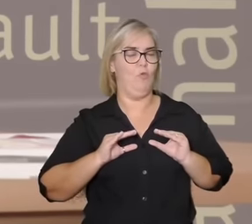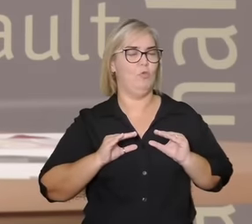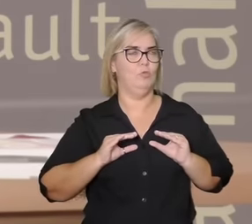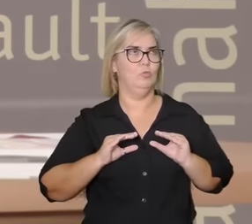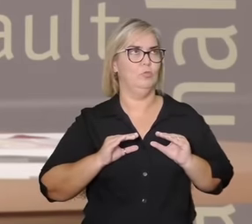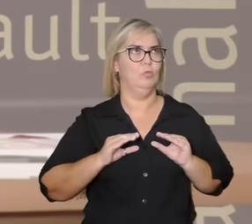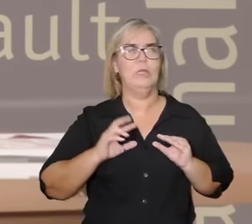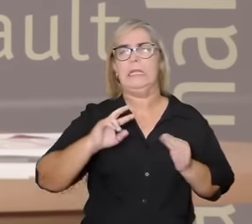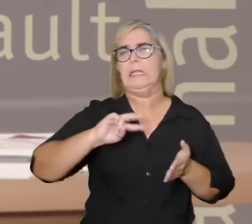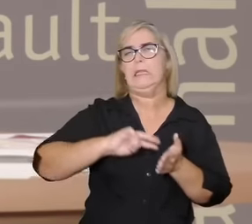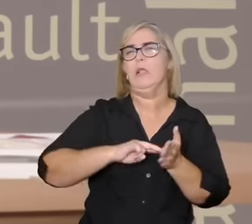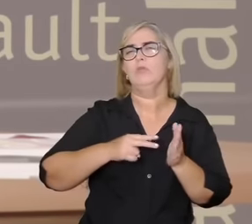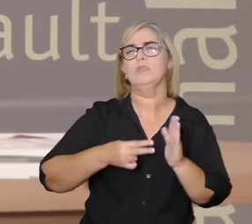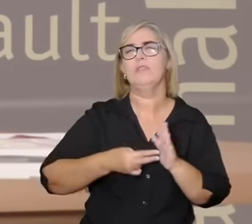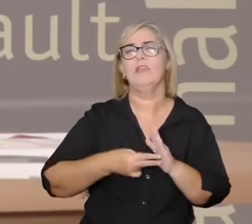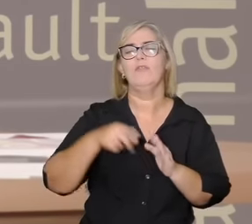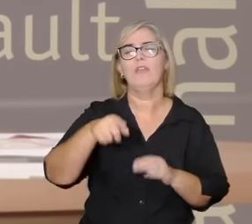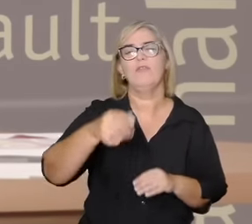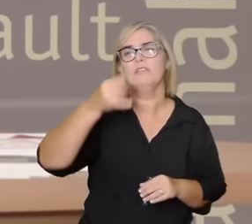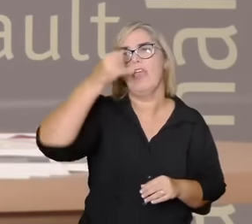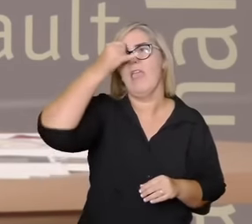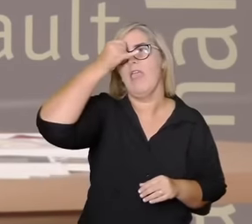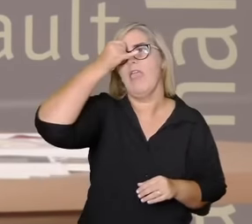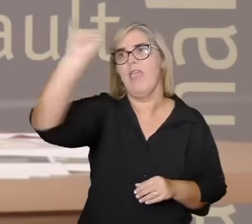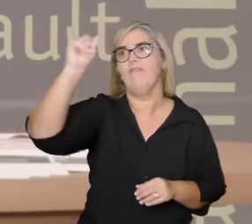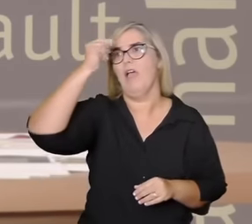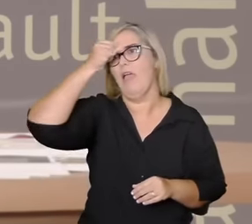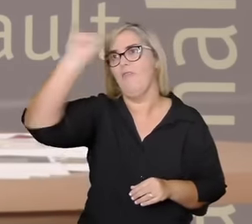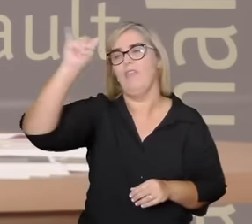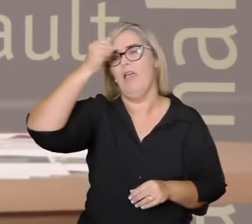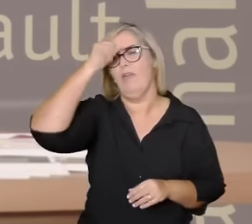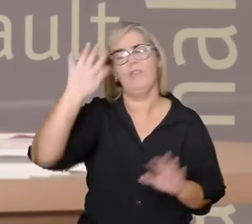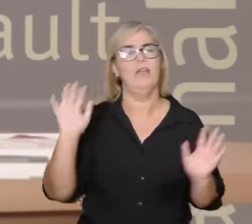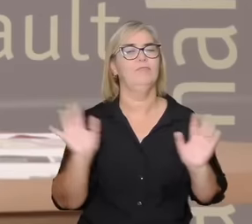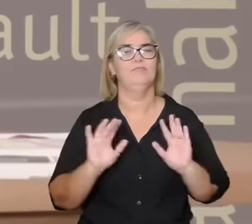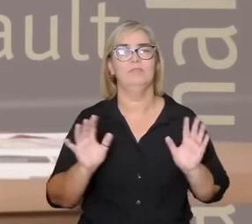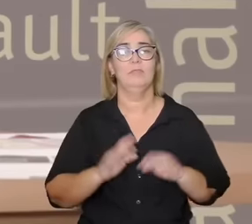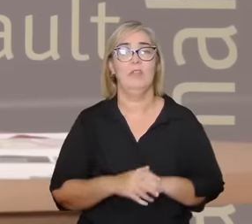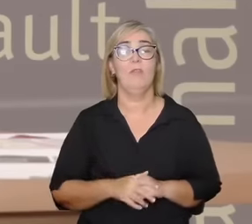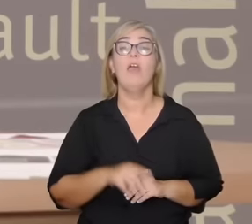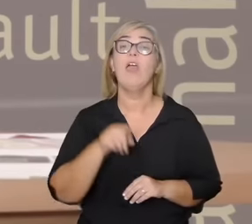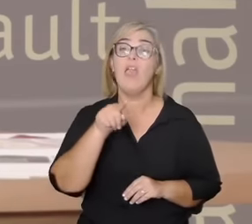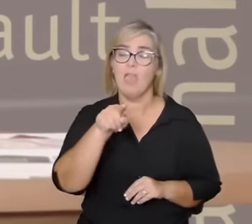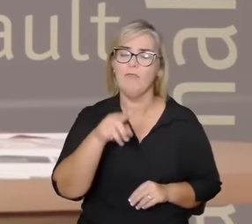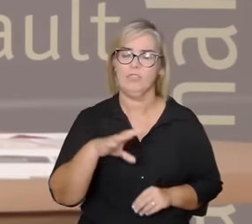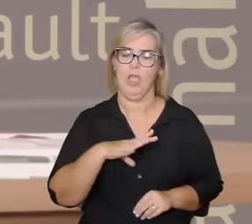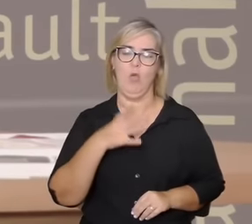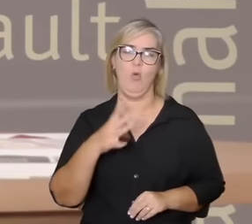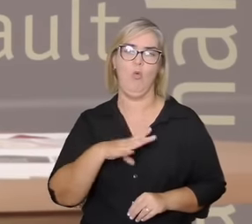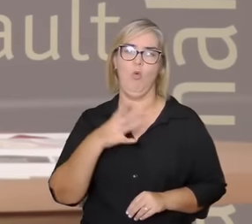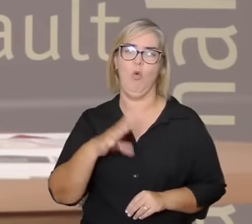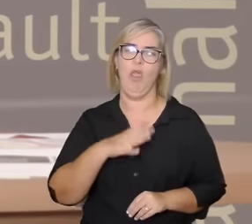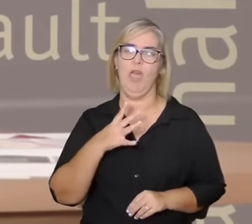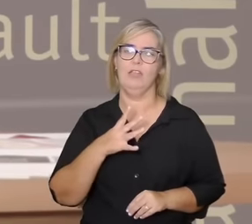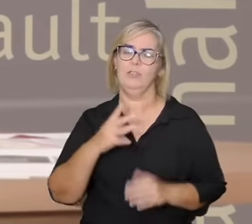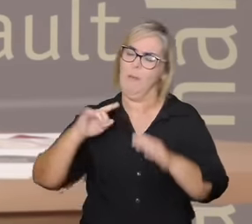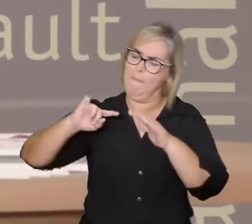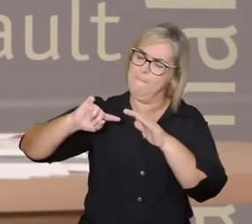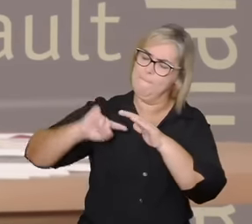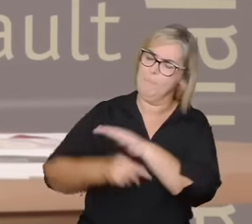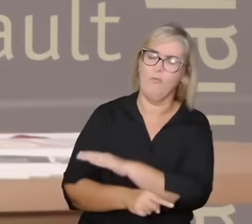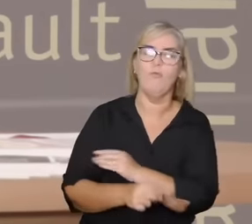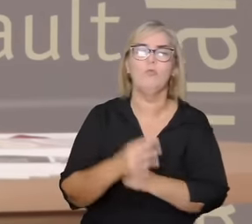sentimentos ruins mas pelo contrário significa ser capaz de fazer um mergulho nessas relações